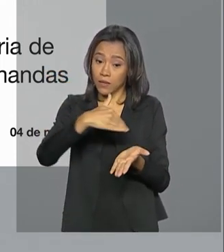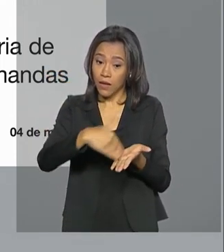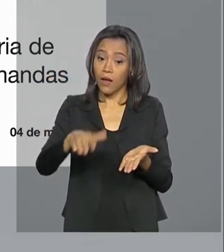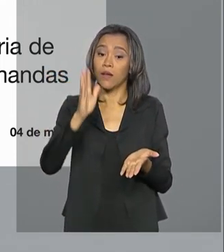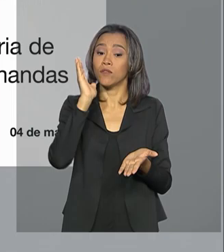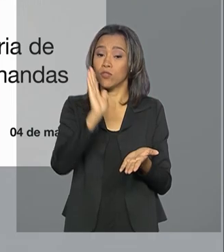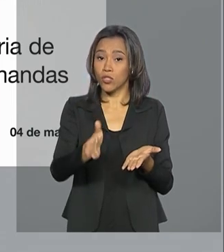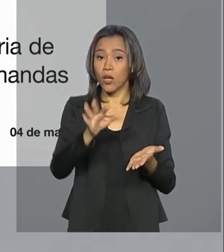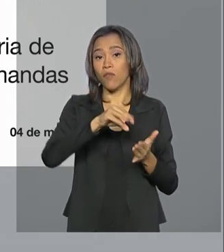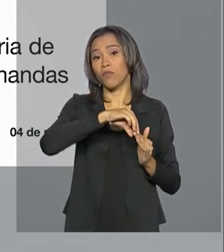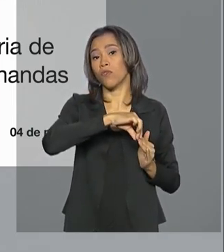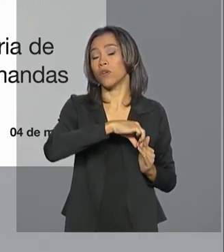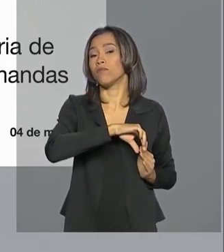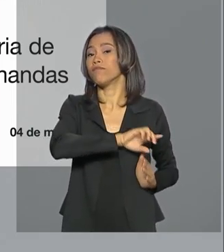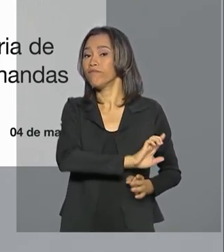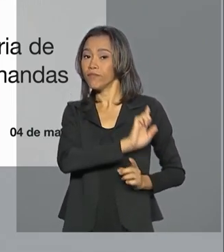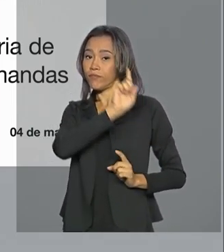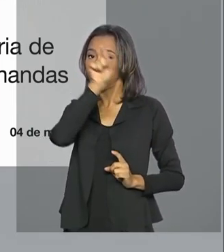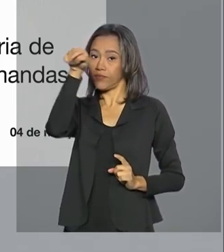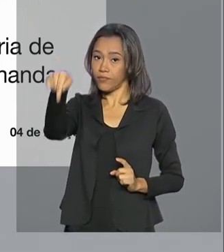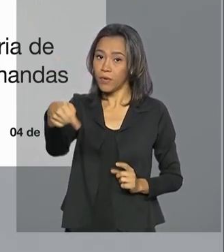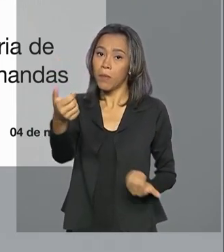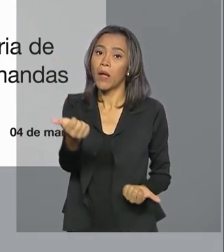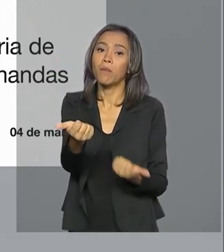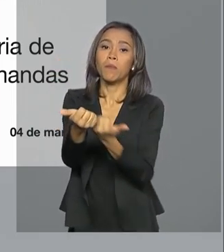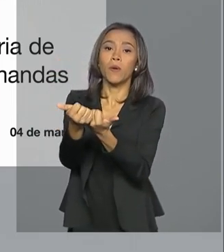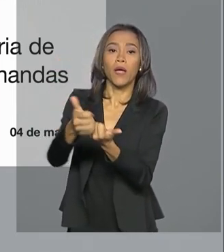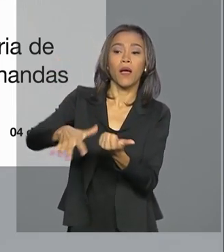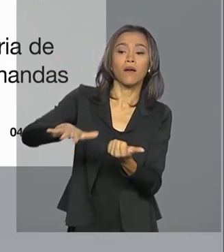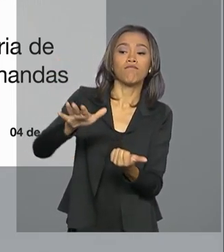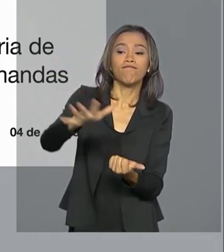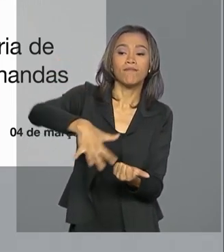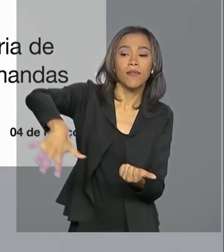foi enviado para a região para auxiliar nos esforços de socorro e emergência.